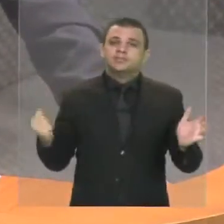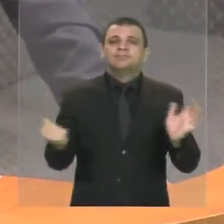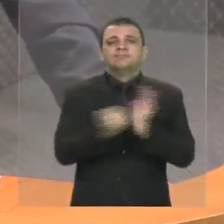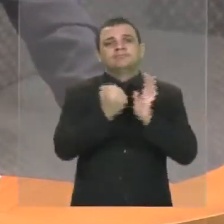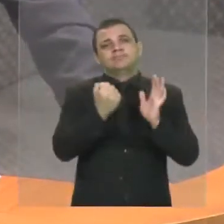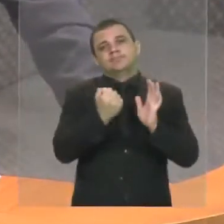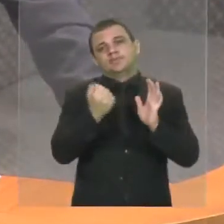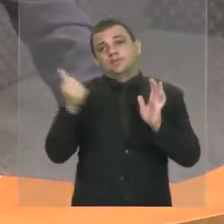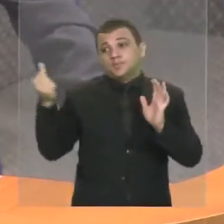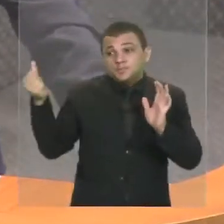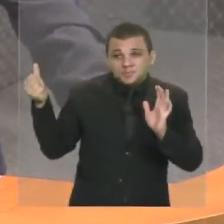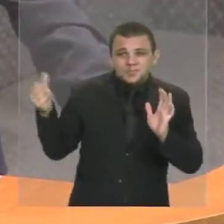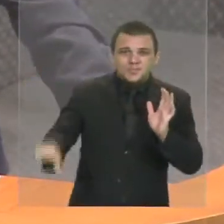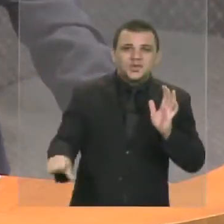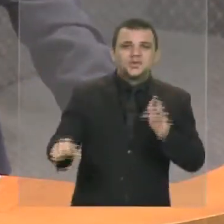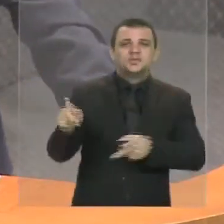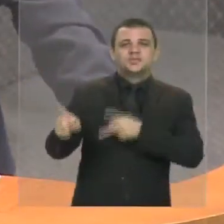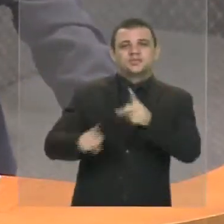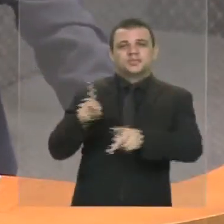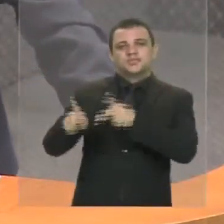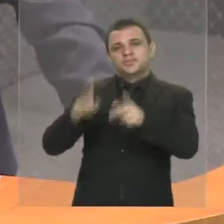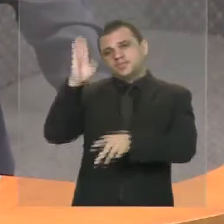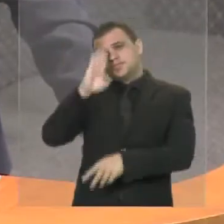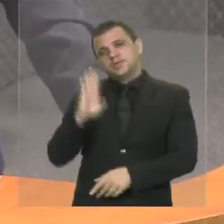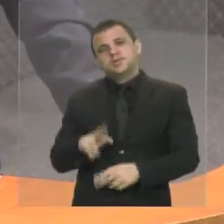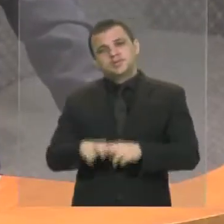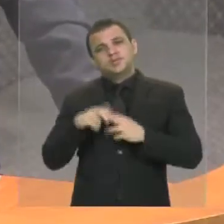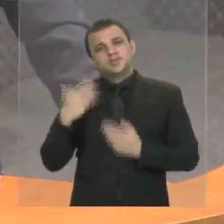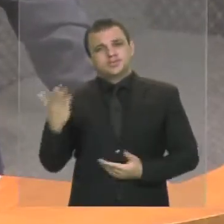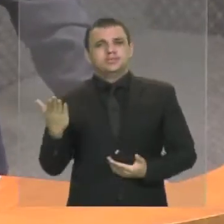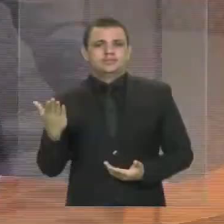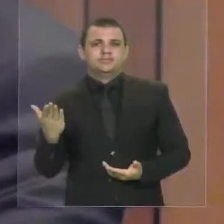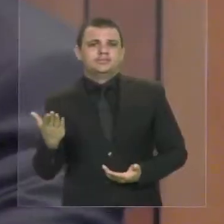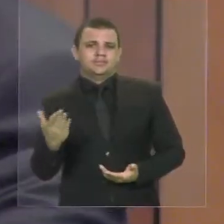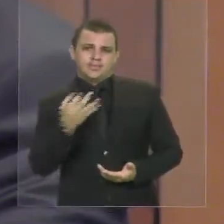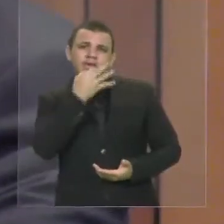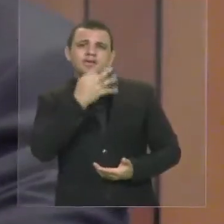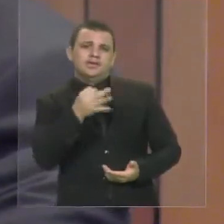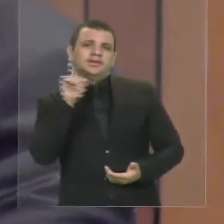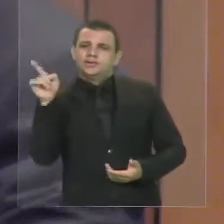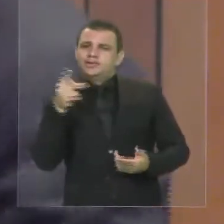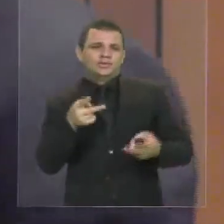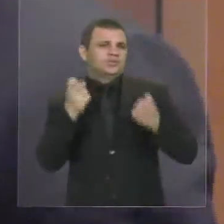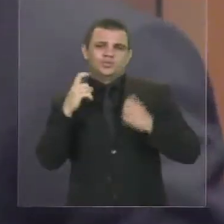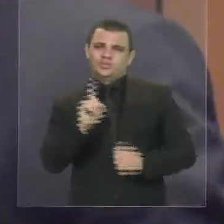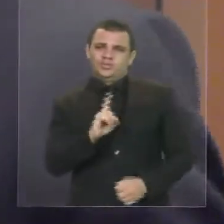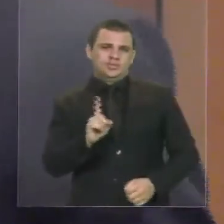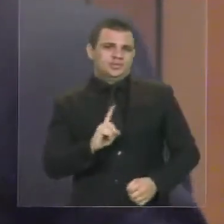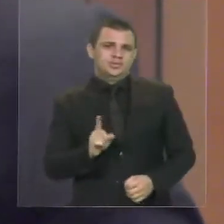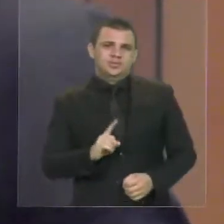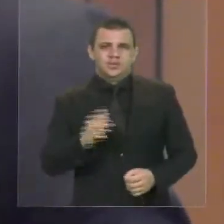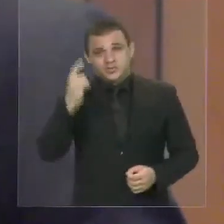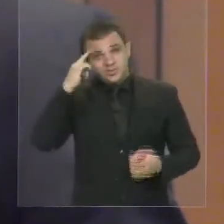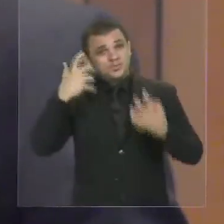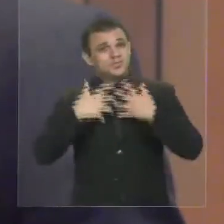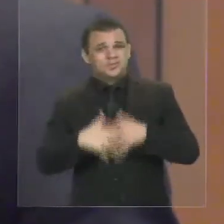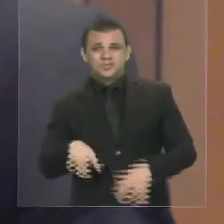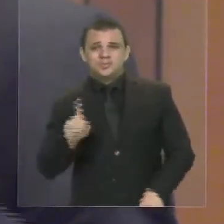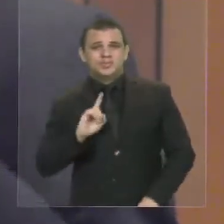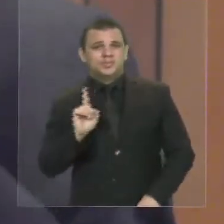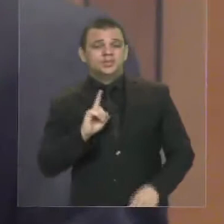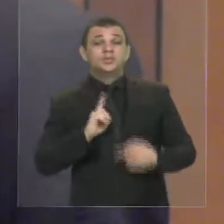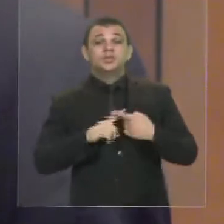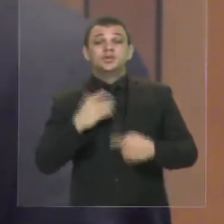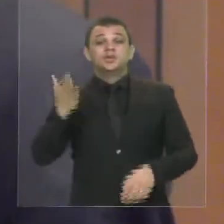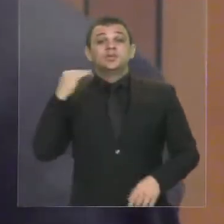a população brasileira em razão dessa medida. Certamente não, porque quando ele assumiu a presidência, ele